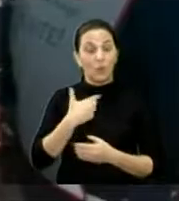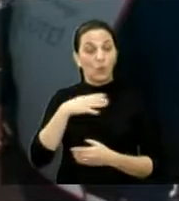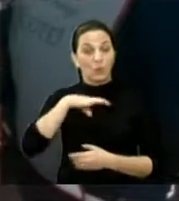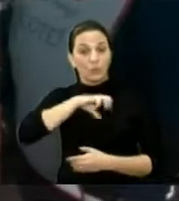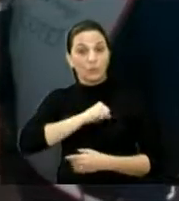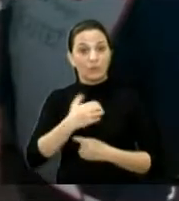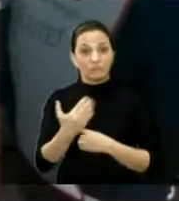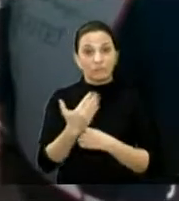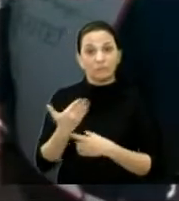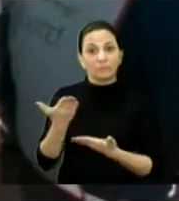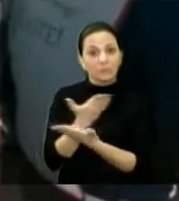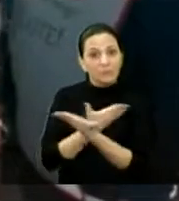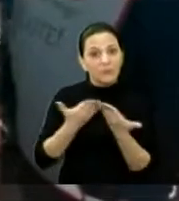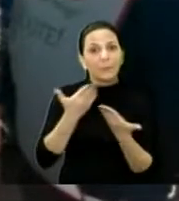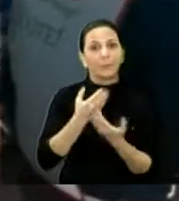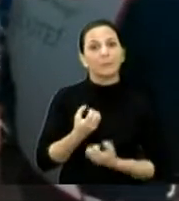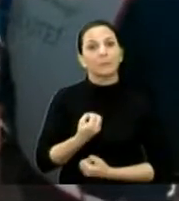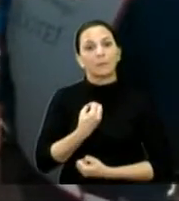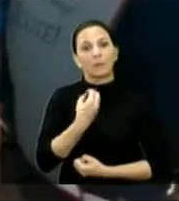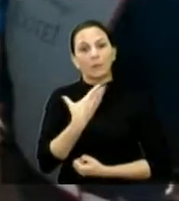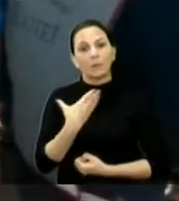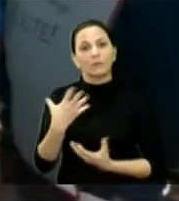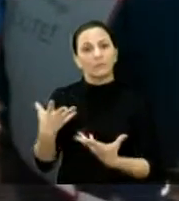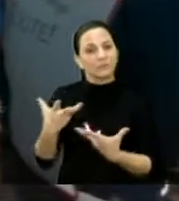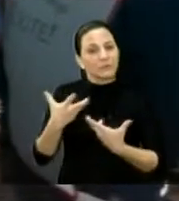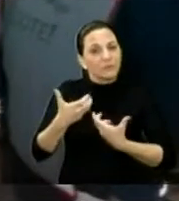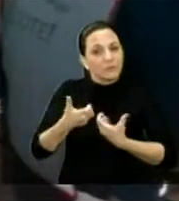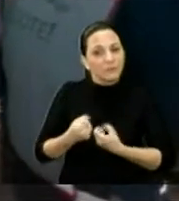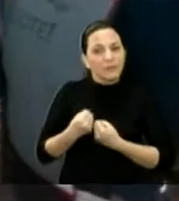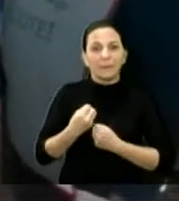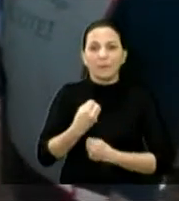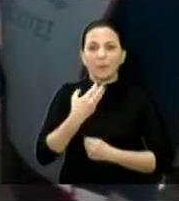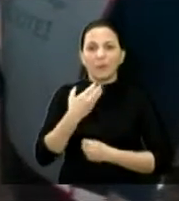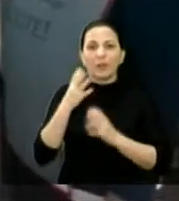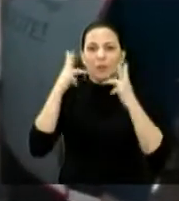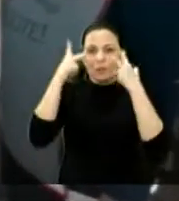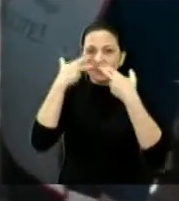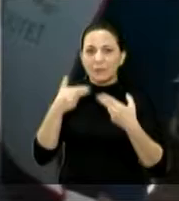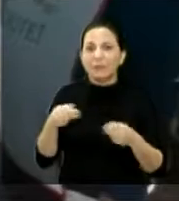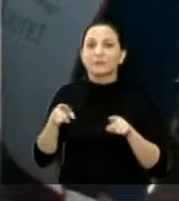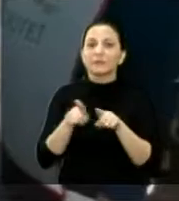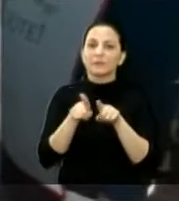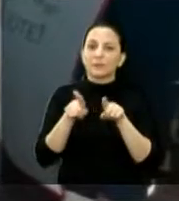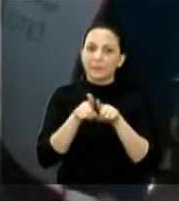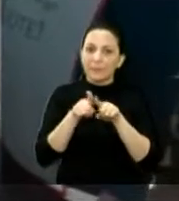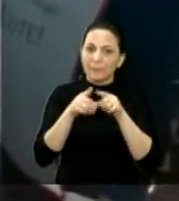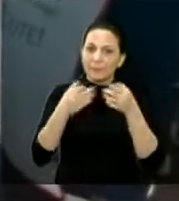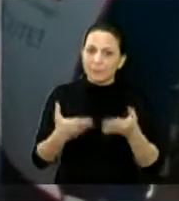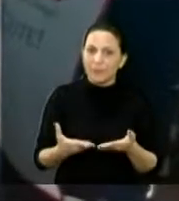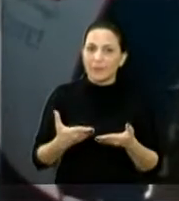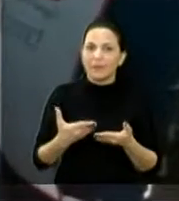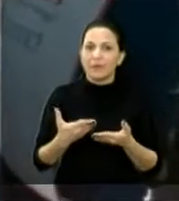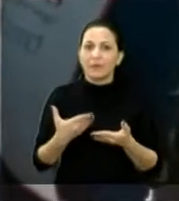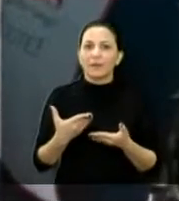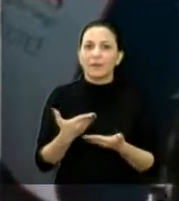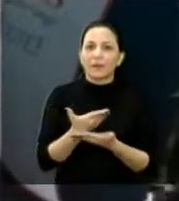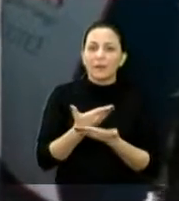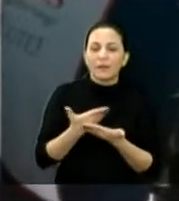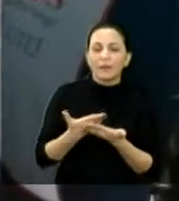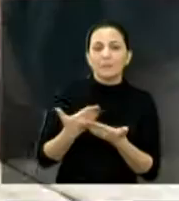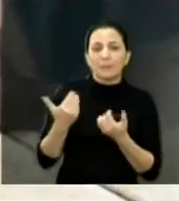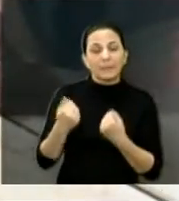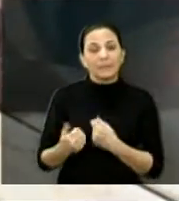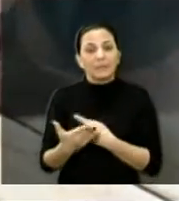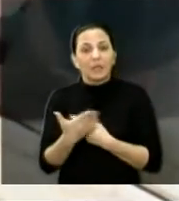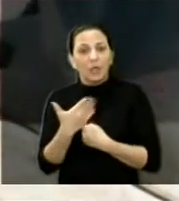tratado, A gente foi bem recebido aqui e os animais também, né? Tomou a necessária cuidados com eles